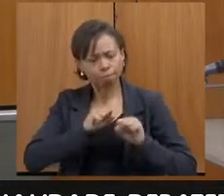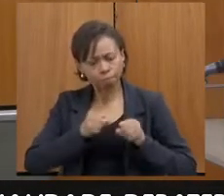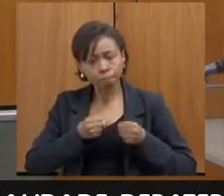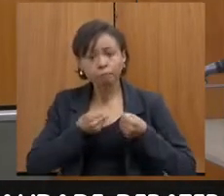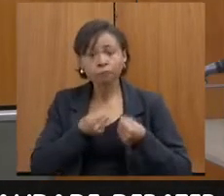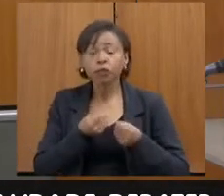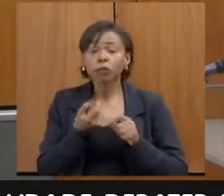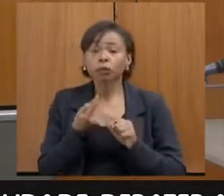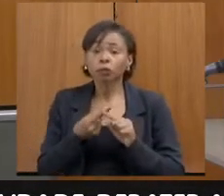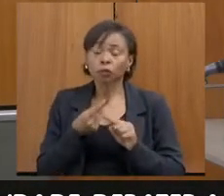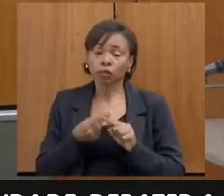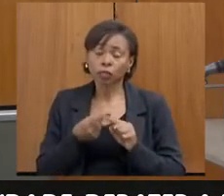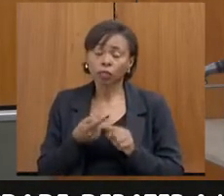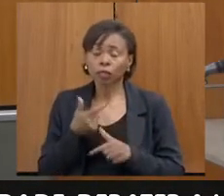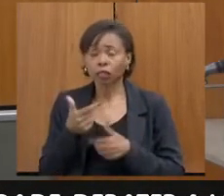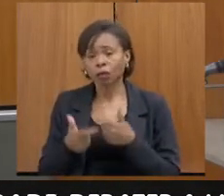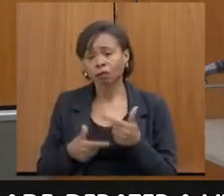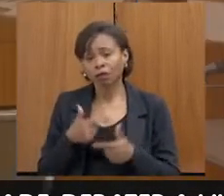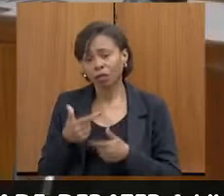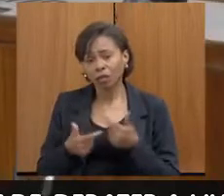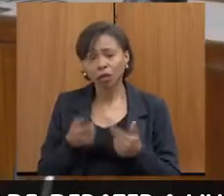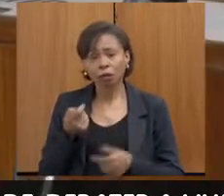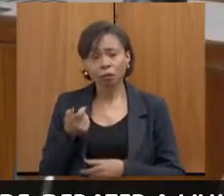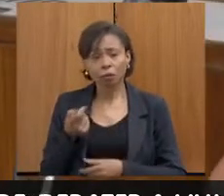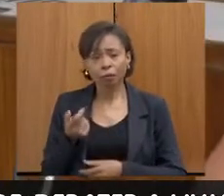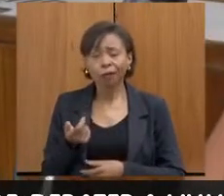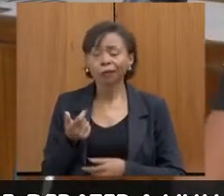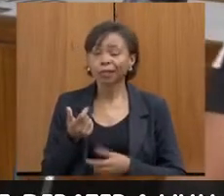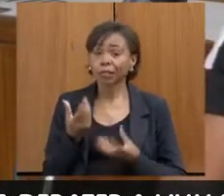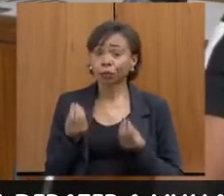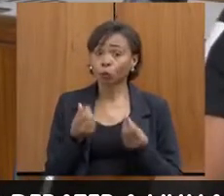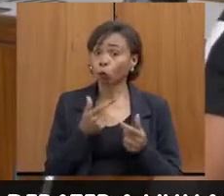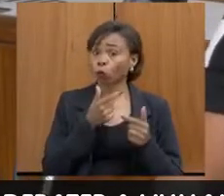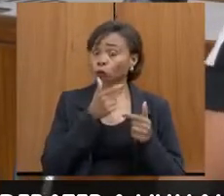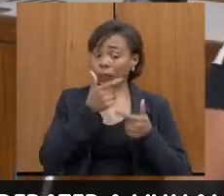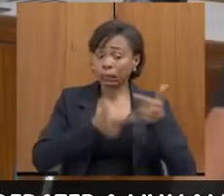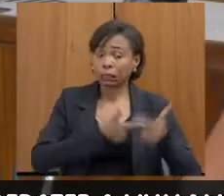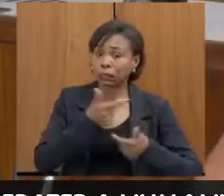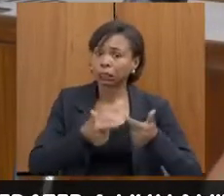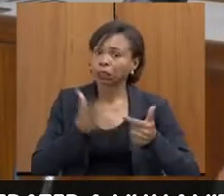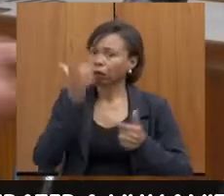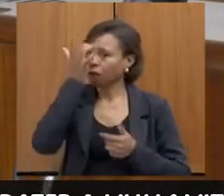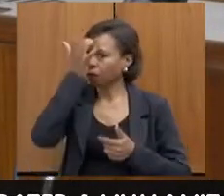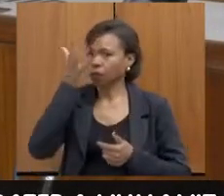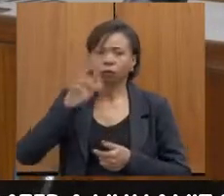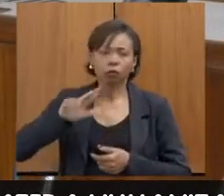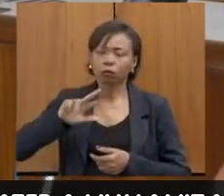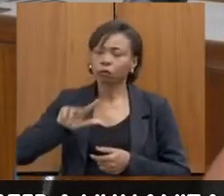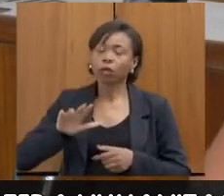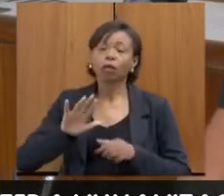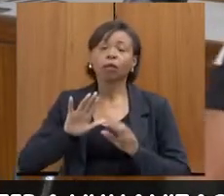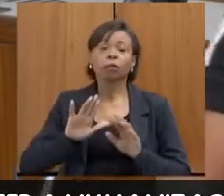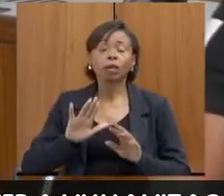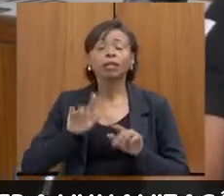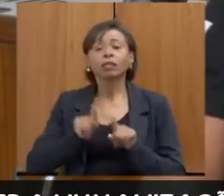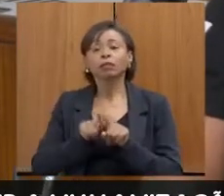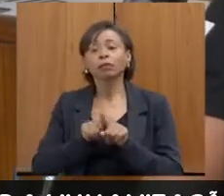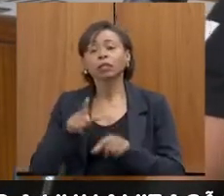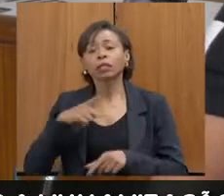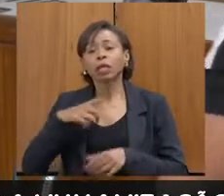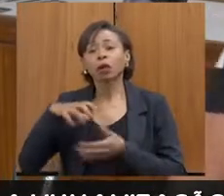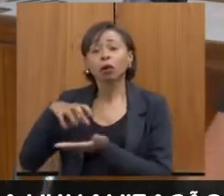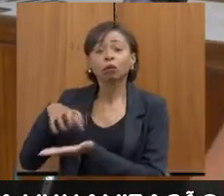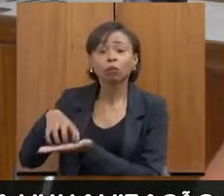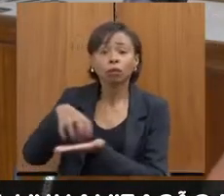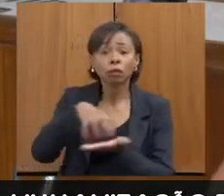trabalhar pouco e tentar dar conta de muita coisa, não é fácil. E, segundo, por uma rede tão participativa, sabe,